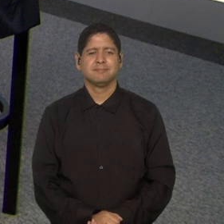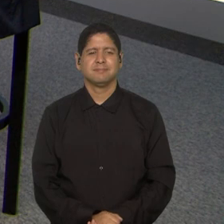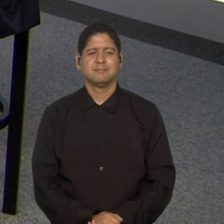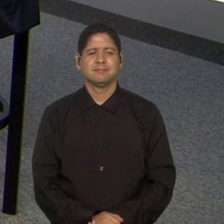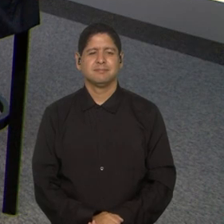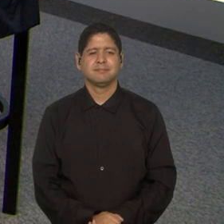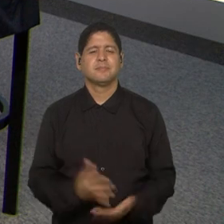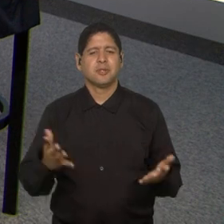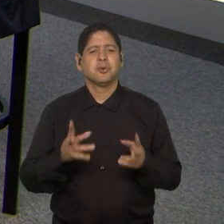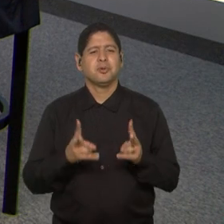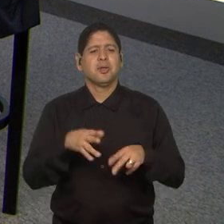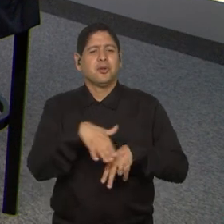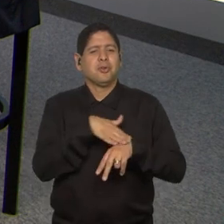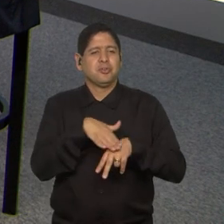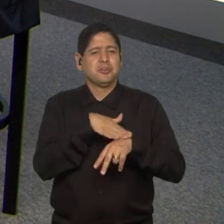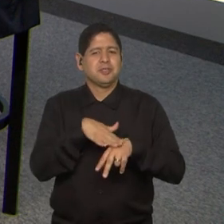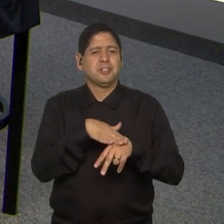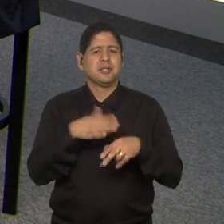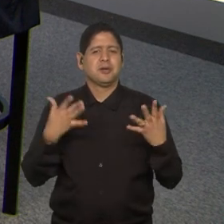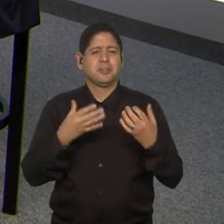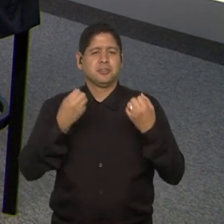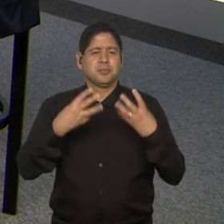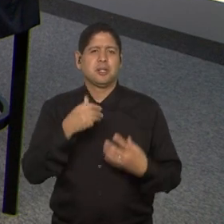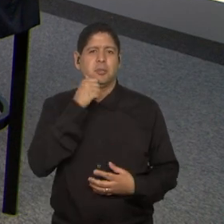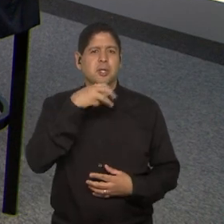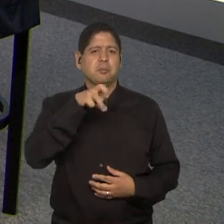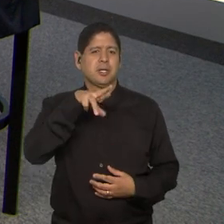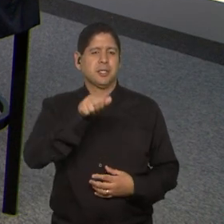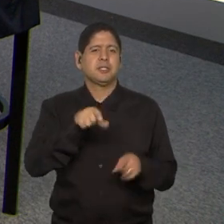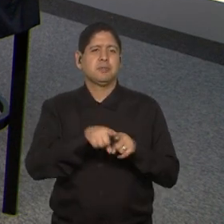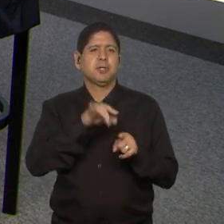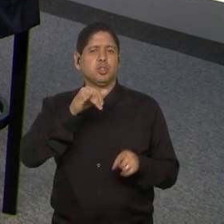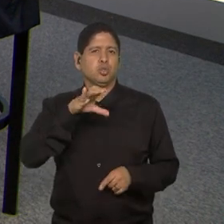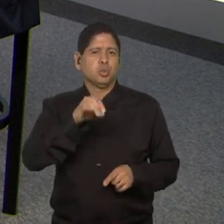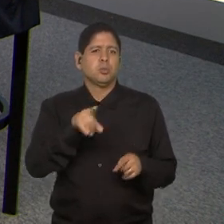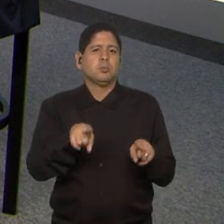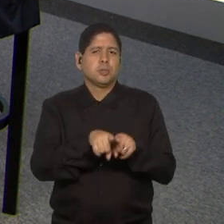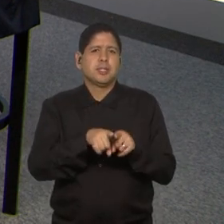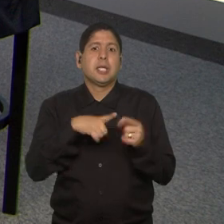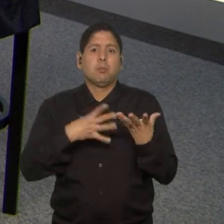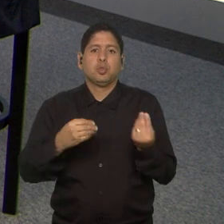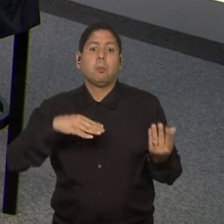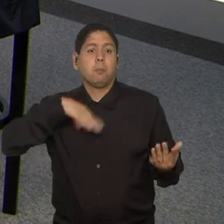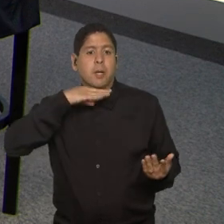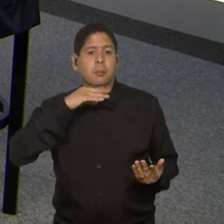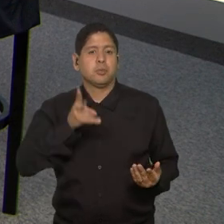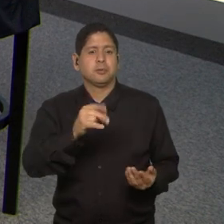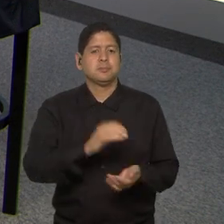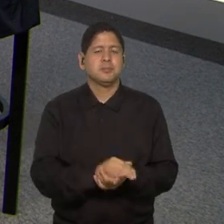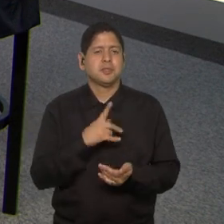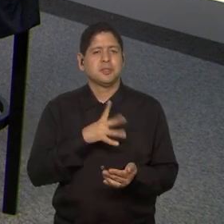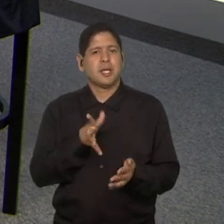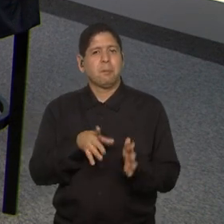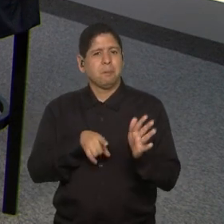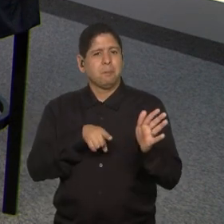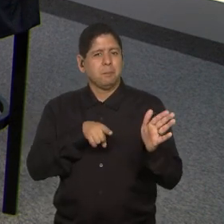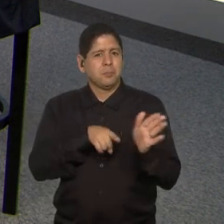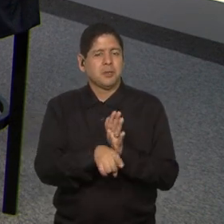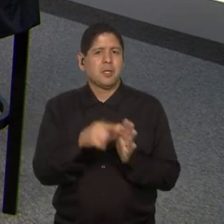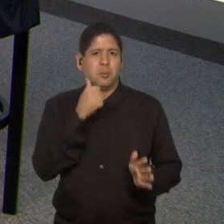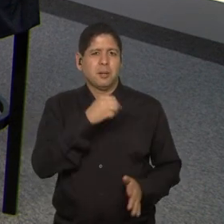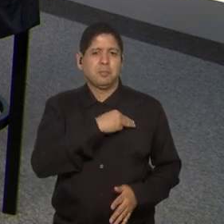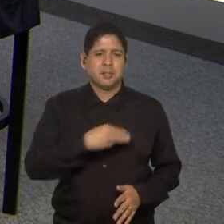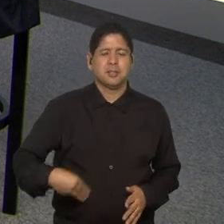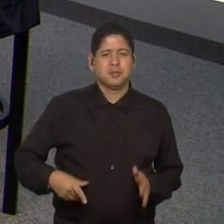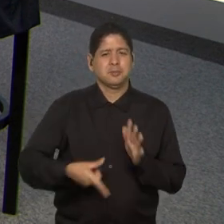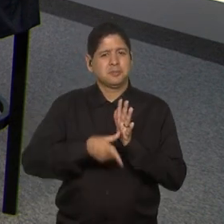A gente vai continuar conversando aqui com a Maíra e com o Júlio, porque a gente tem muito papo pela frente. Mas já que eu perguntei para a ministra,